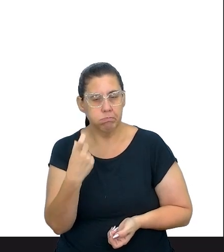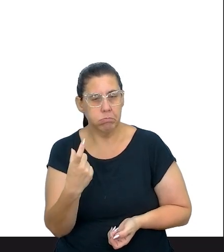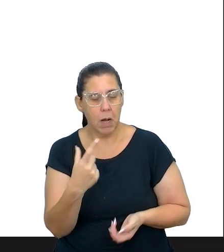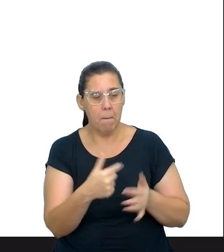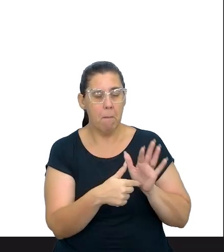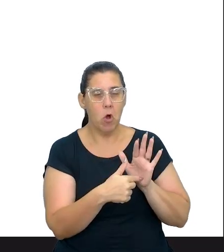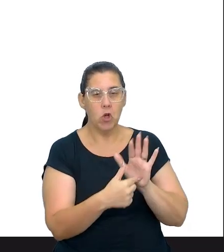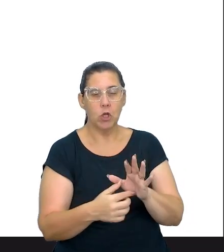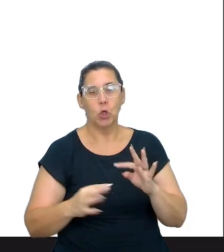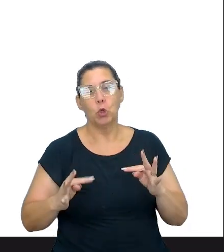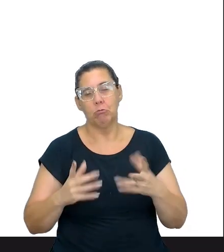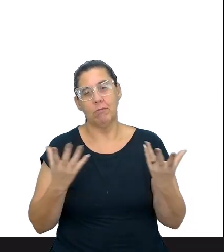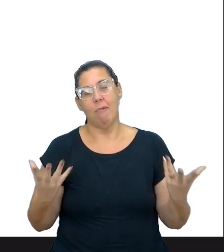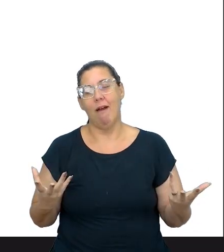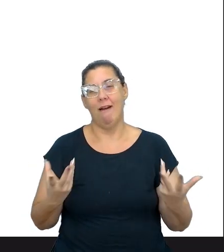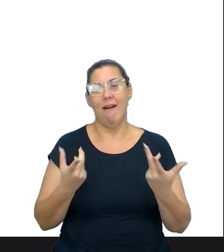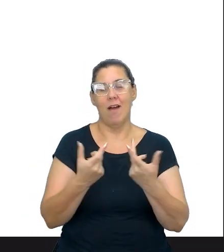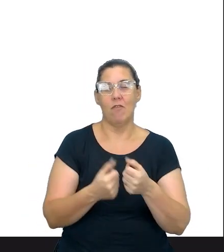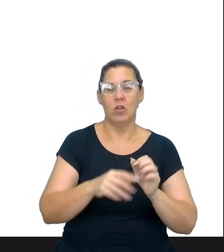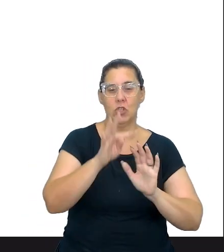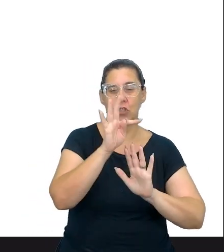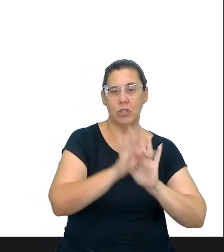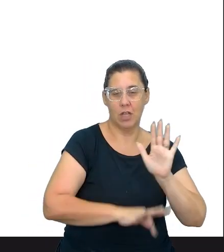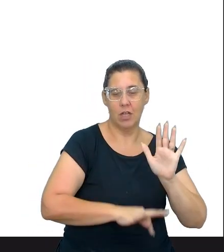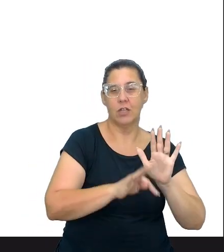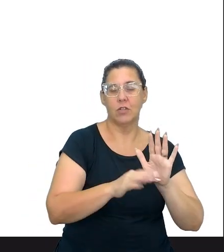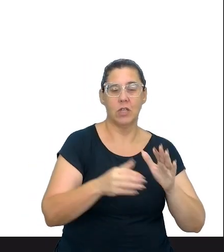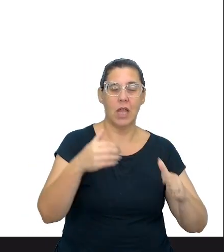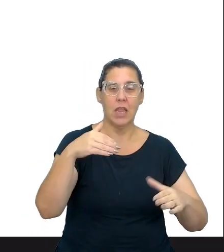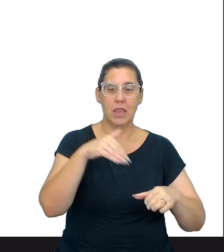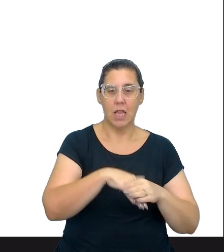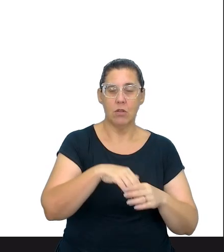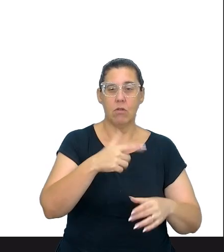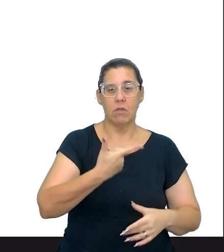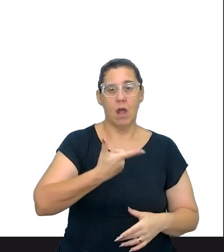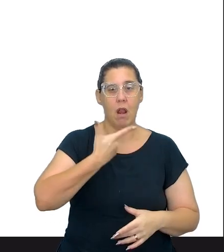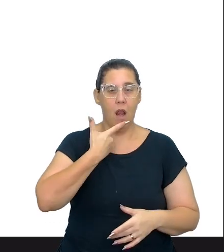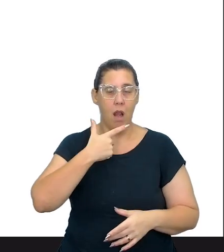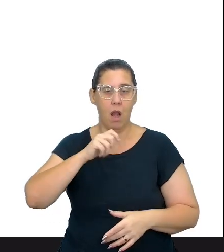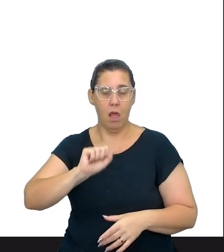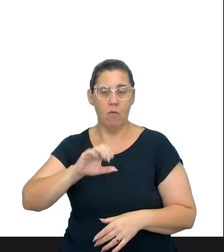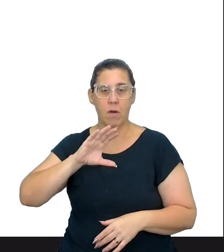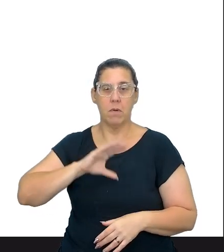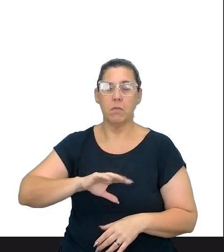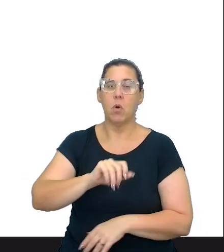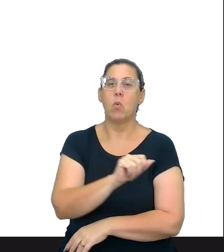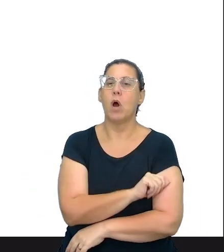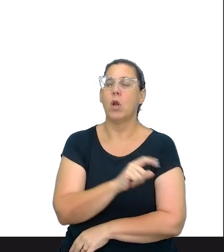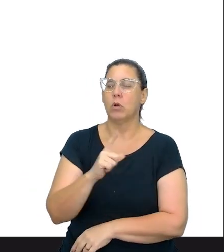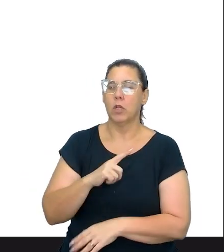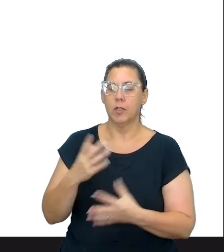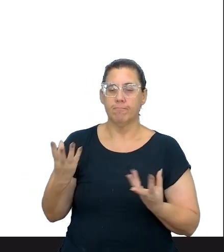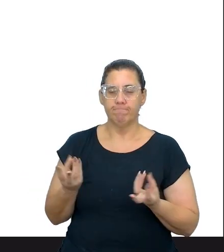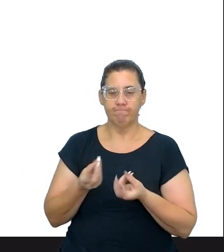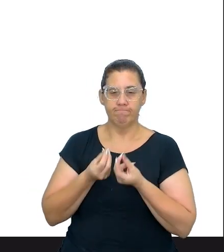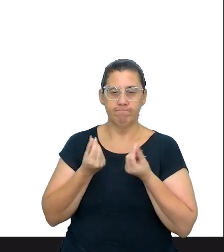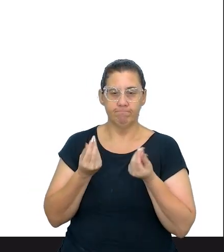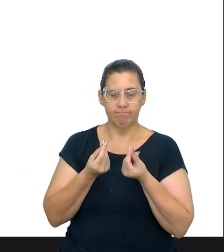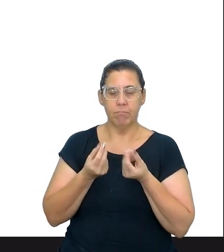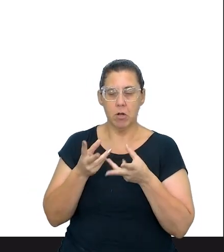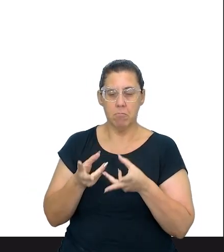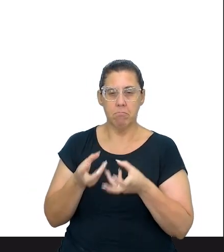riqueza de gêneros pessoais que há na língua portuguesa para que esse aluno tenha essa familiaridade para